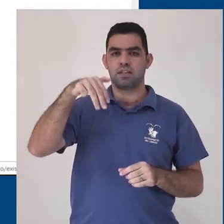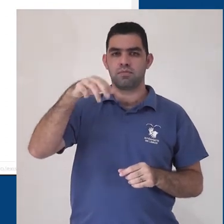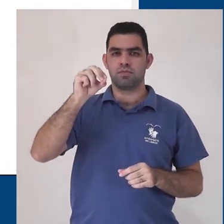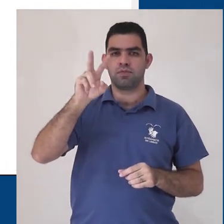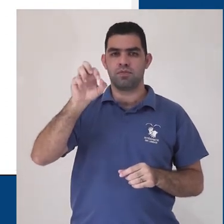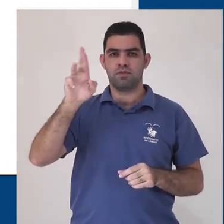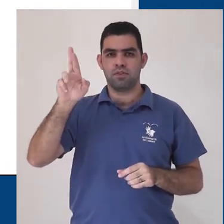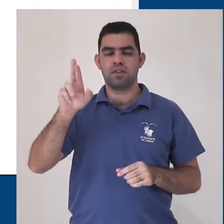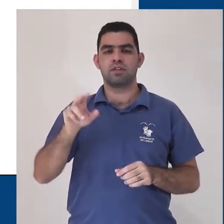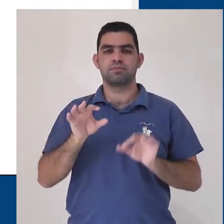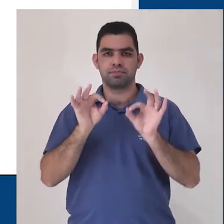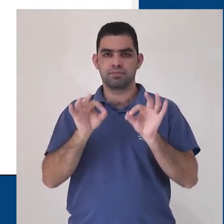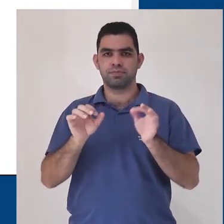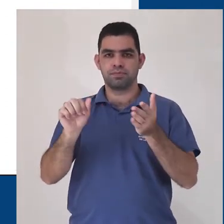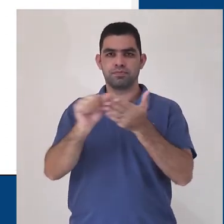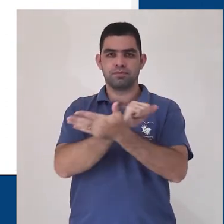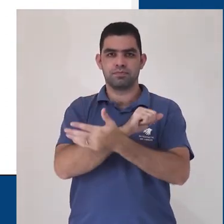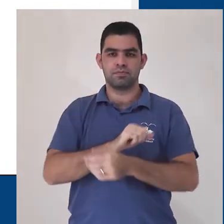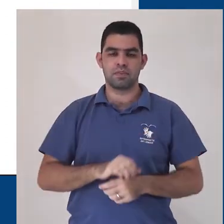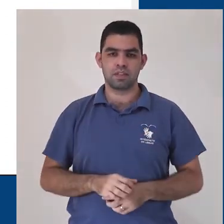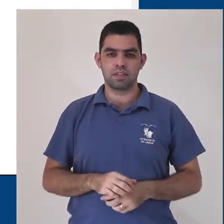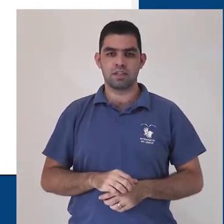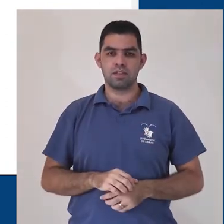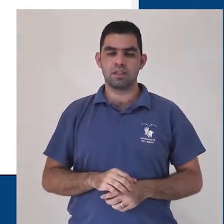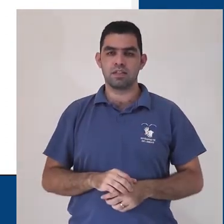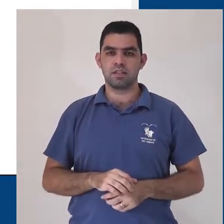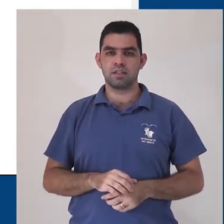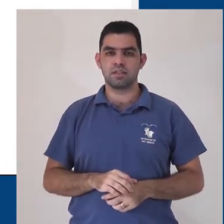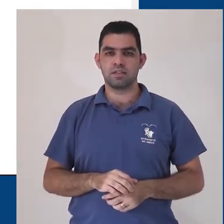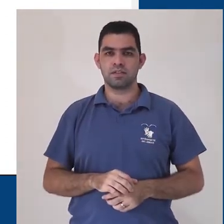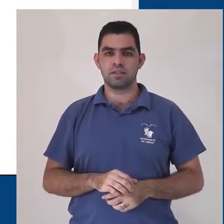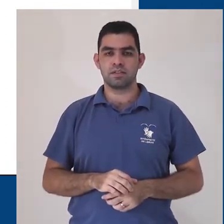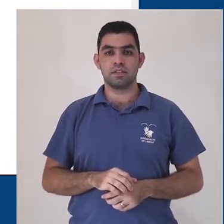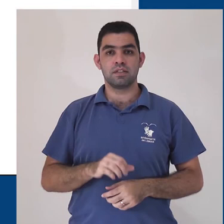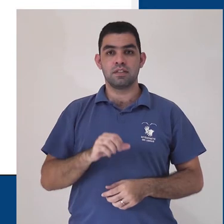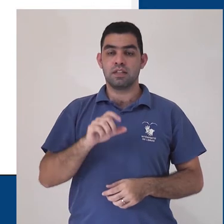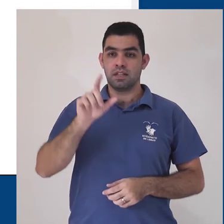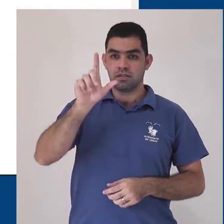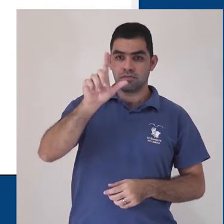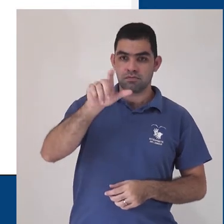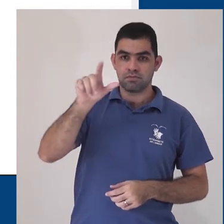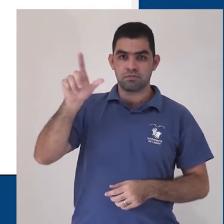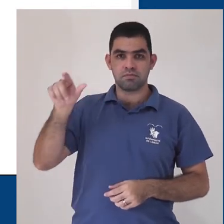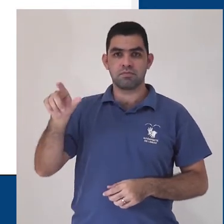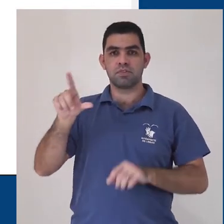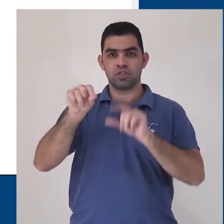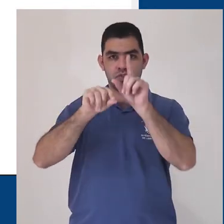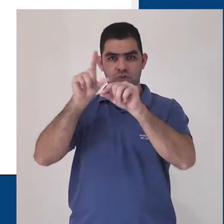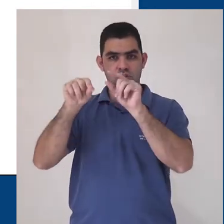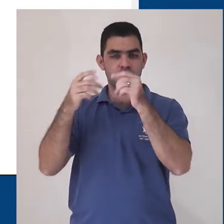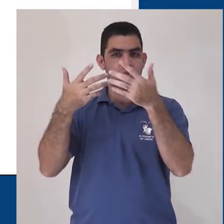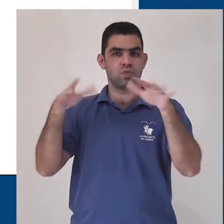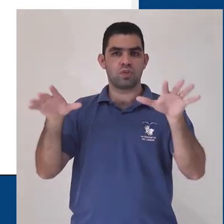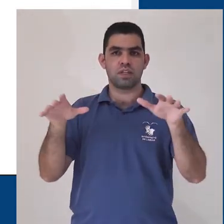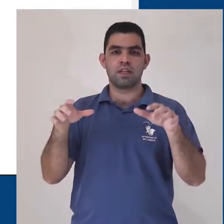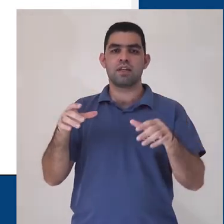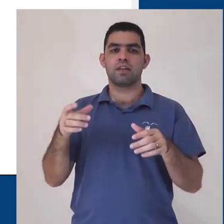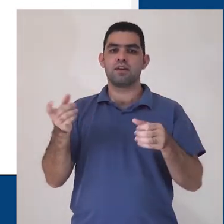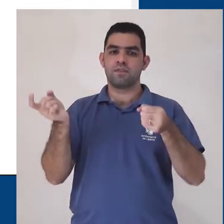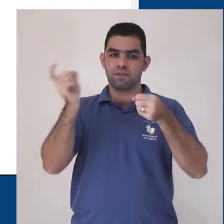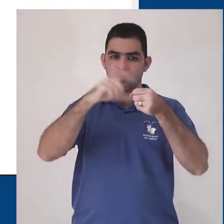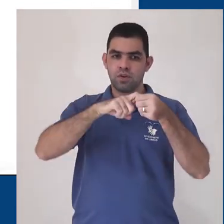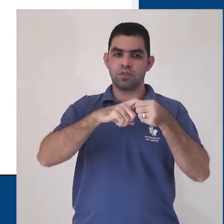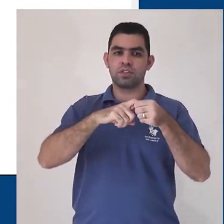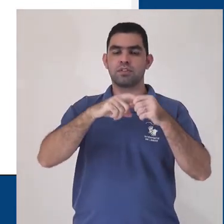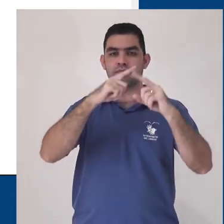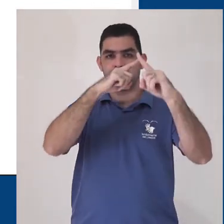confirme. E caso queira cancelar o modo de seleção e voltar a ter suas fotos clicáveis como links, clique no